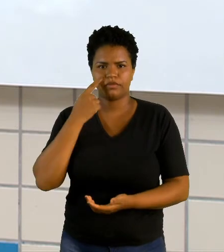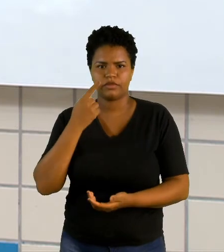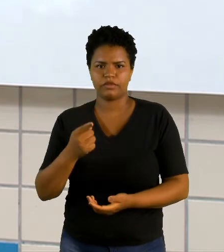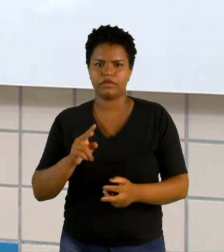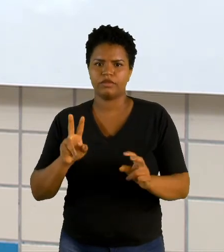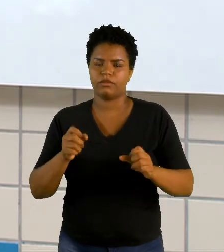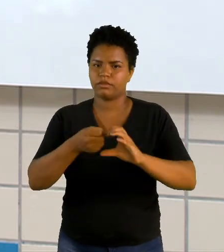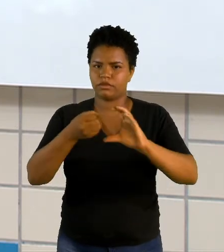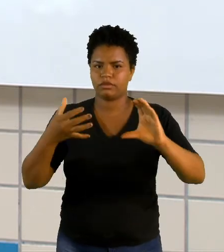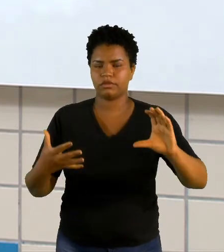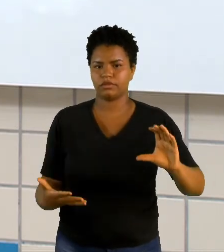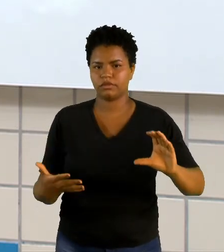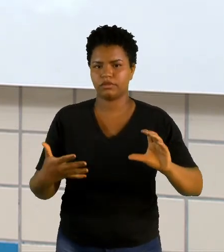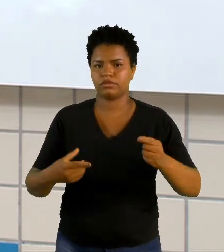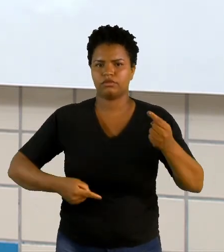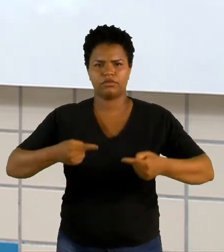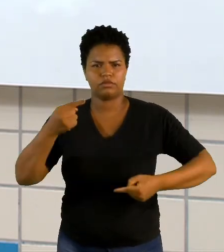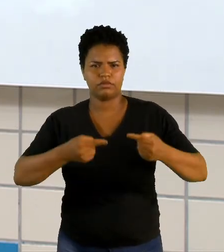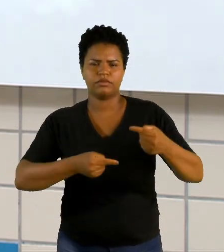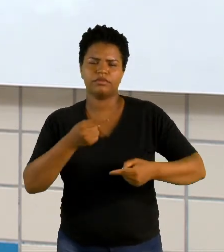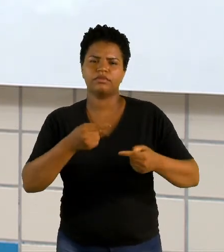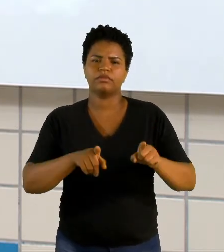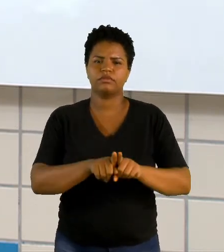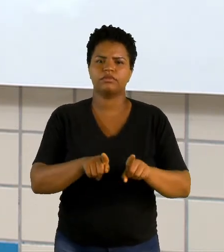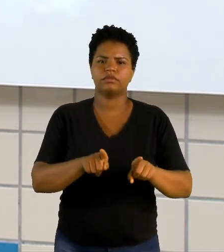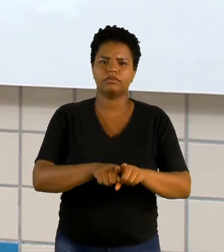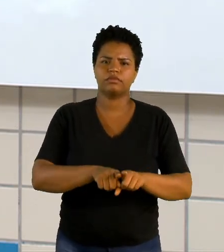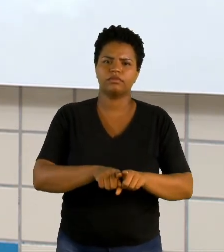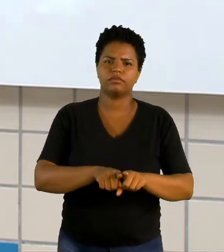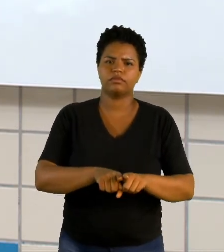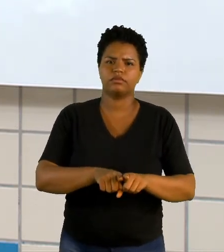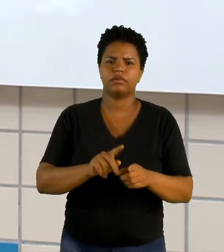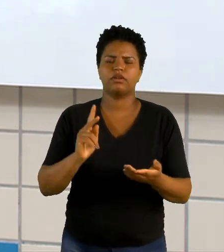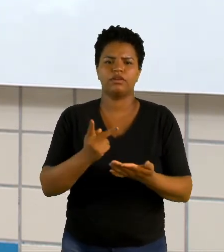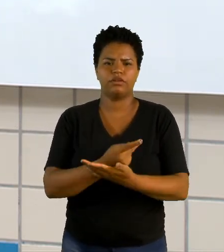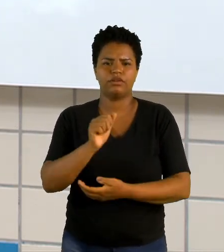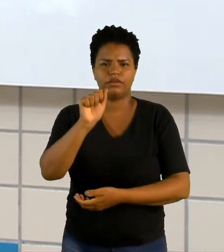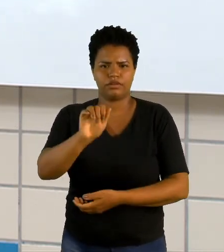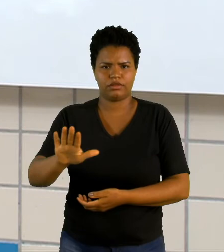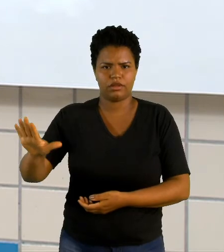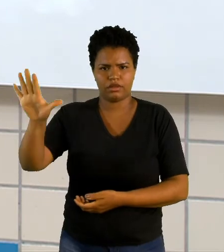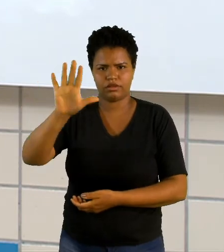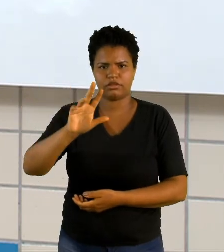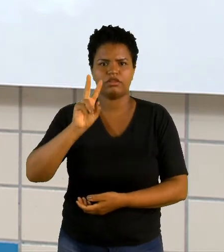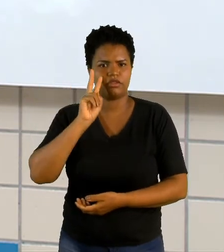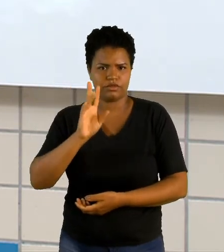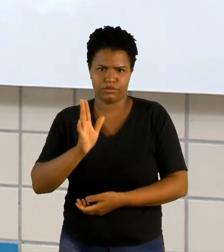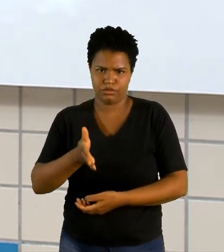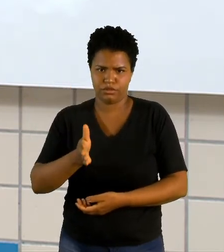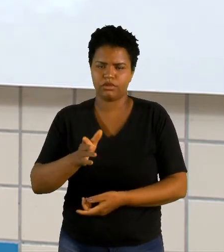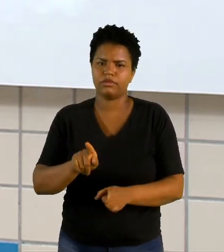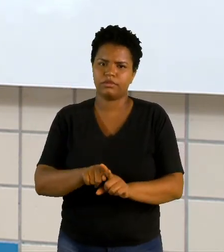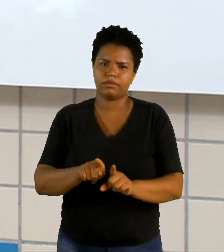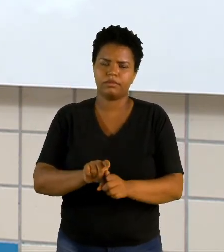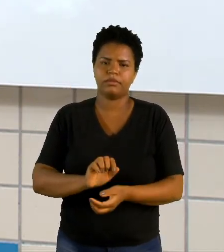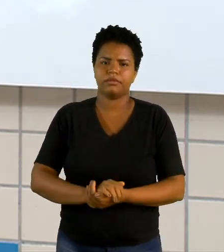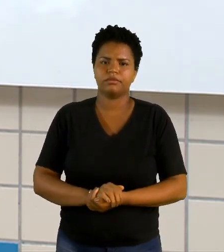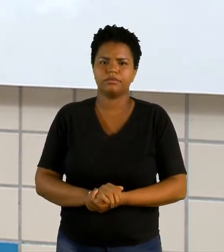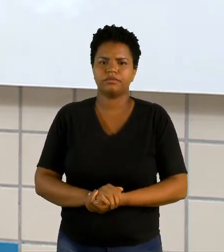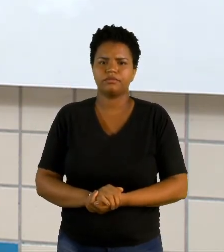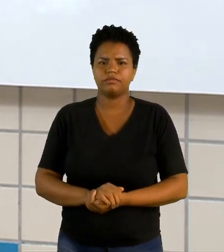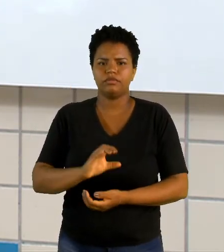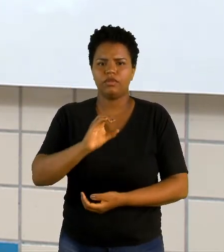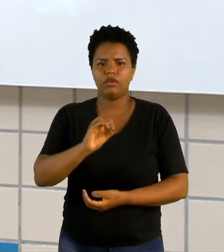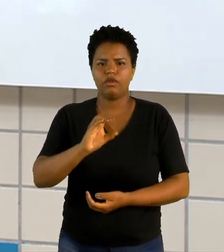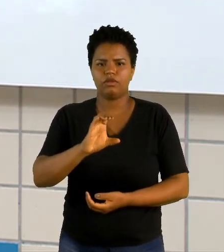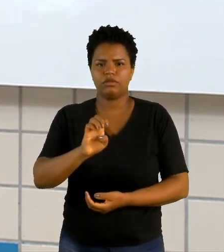características de conflitos também, que acontecem na Ásia, por mais que nós já tenhamos visto. Nós vamos ver sobre a Oceania,